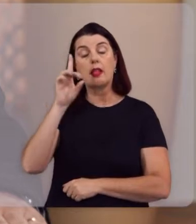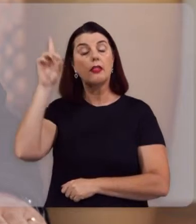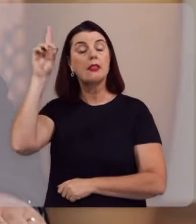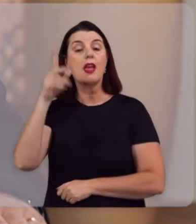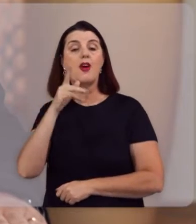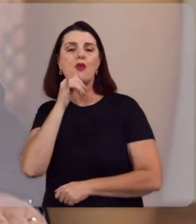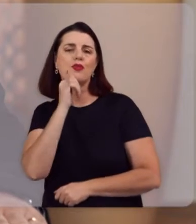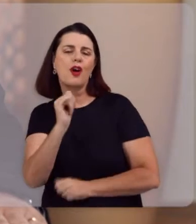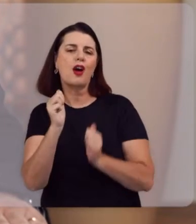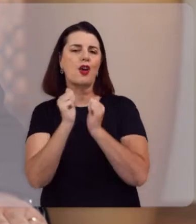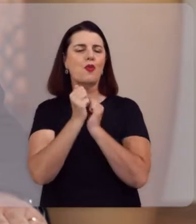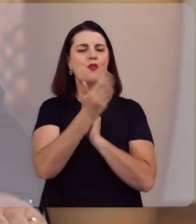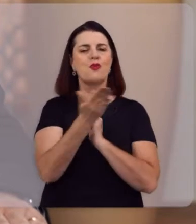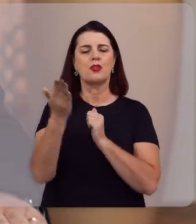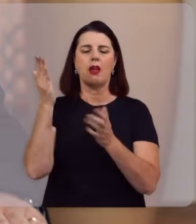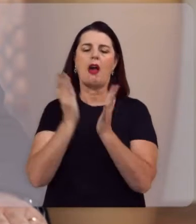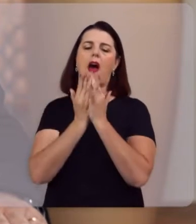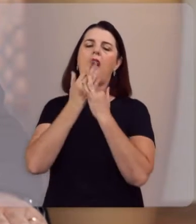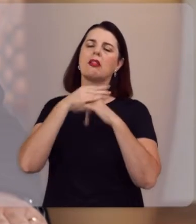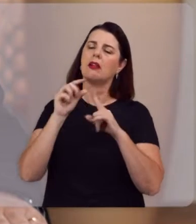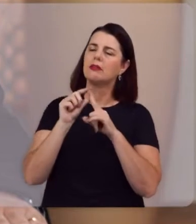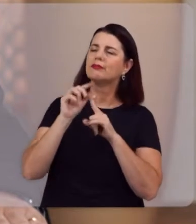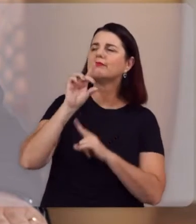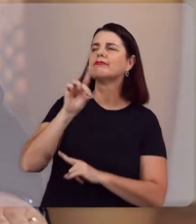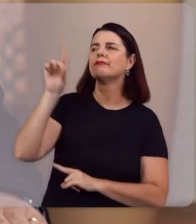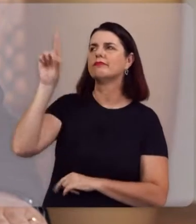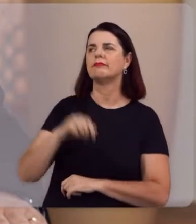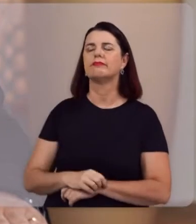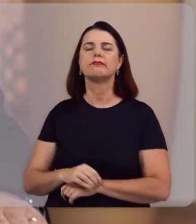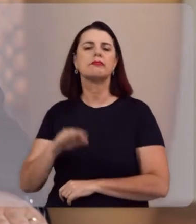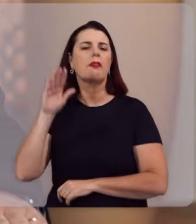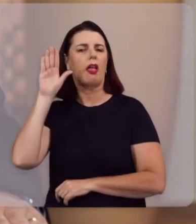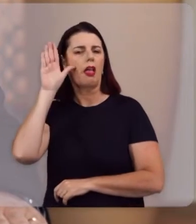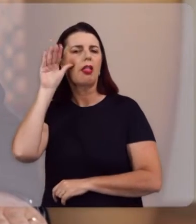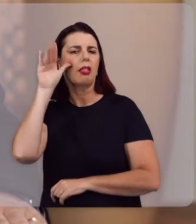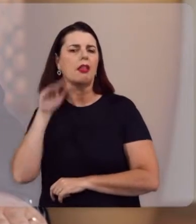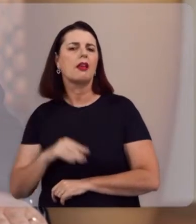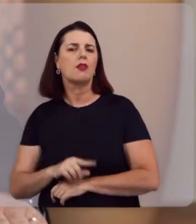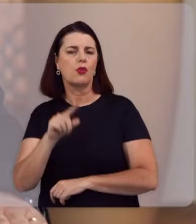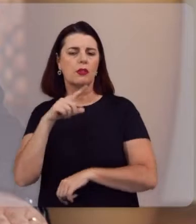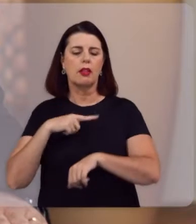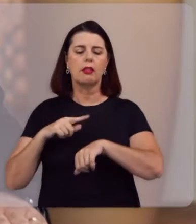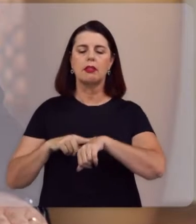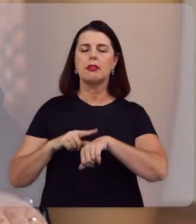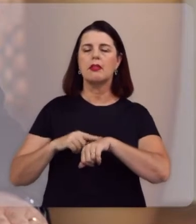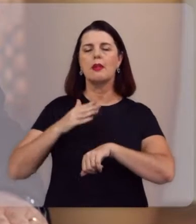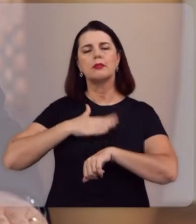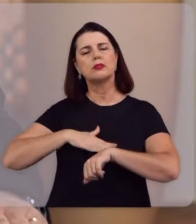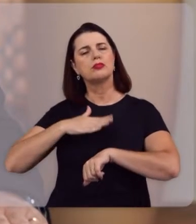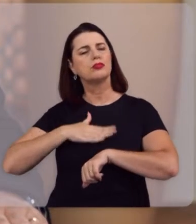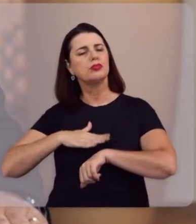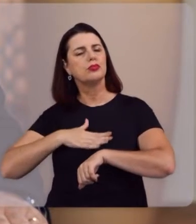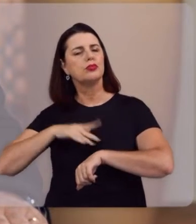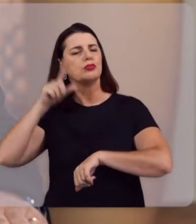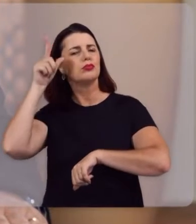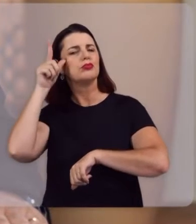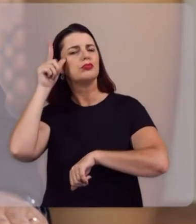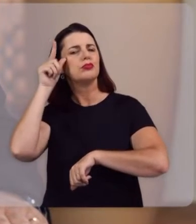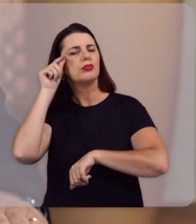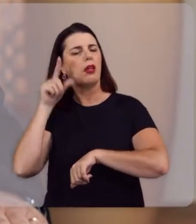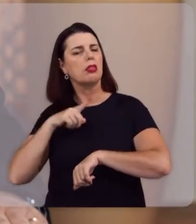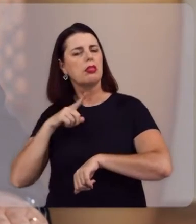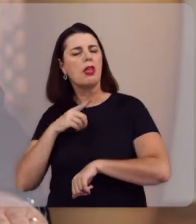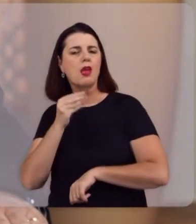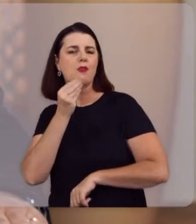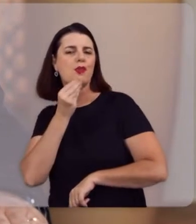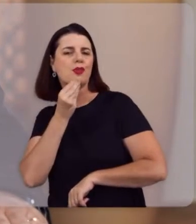Deus fala com você neste livro. Então, seria interessante que você separasse um momento tranquilo, se você